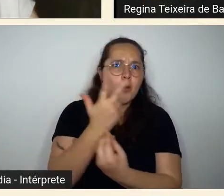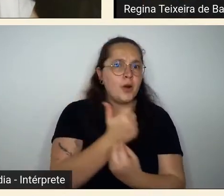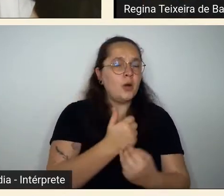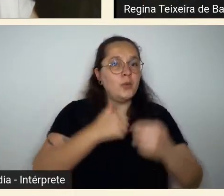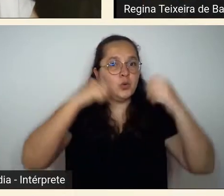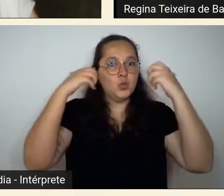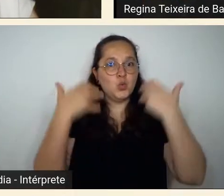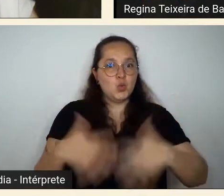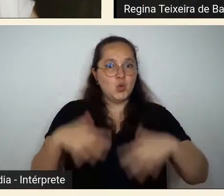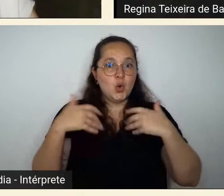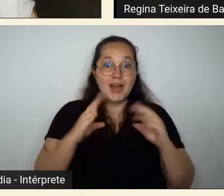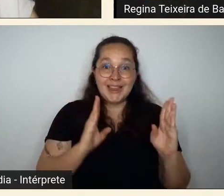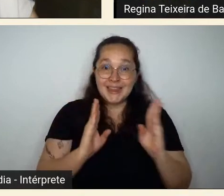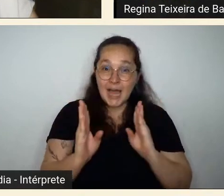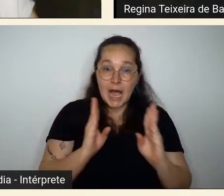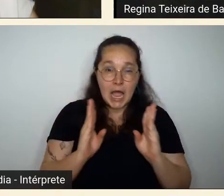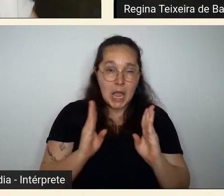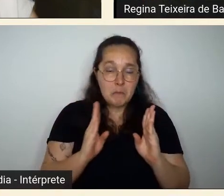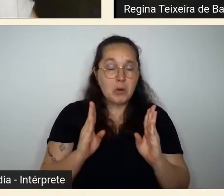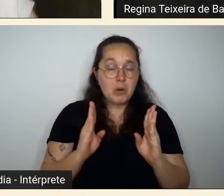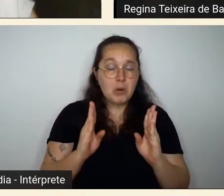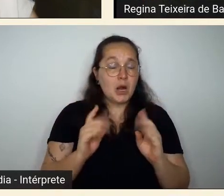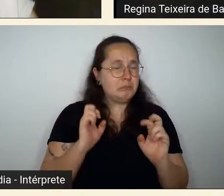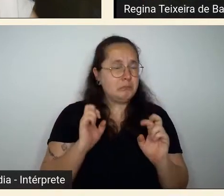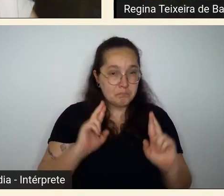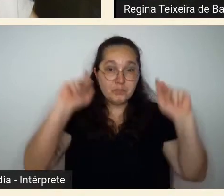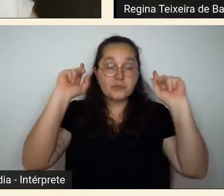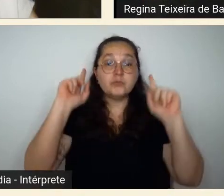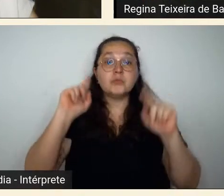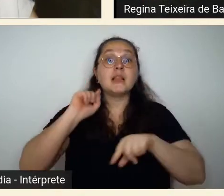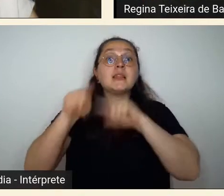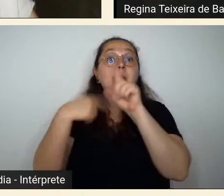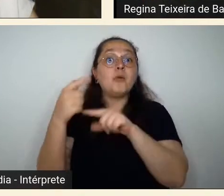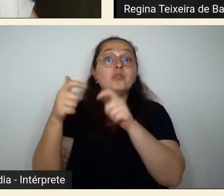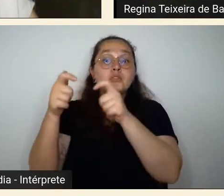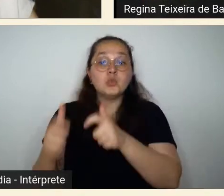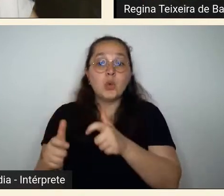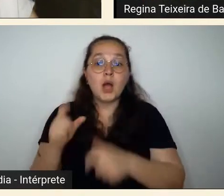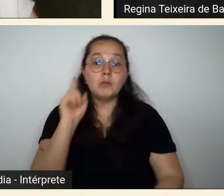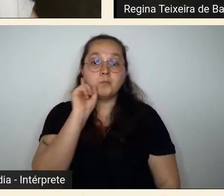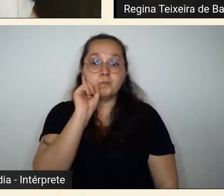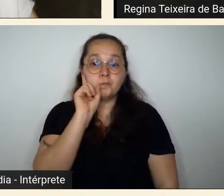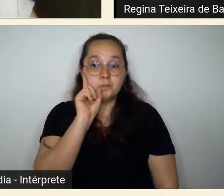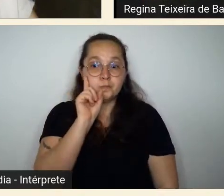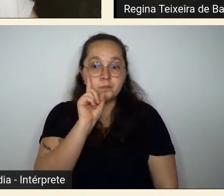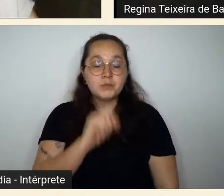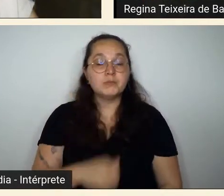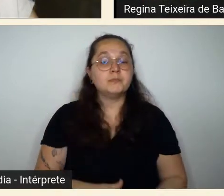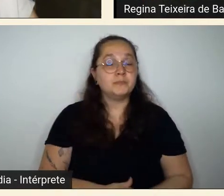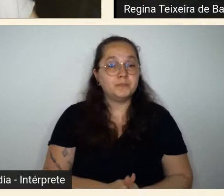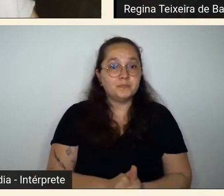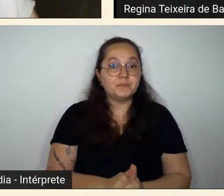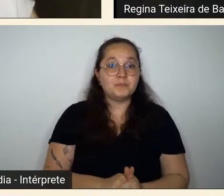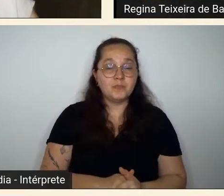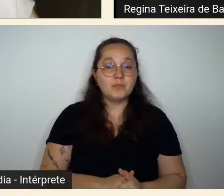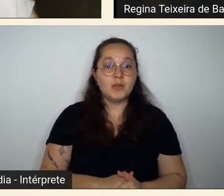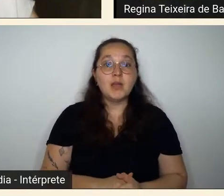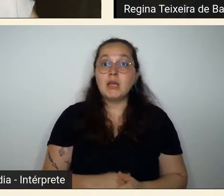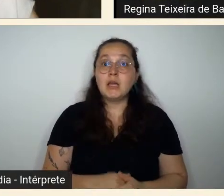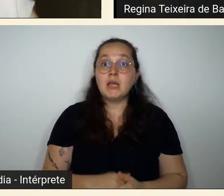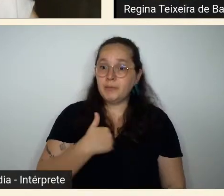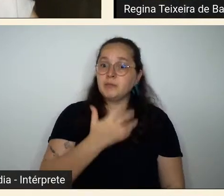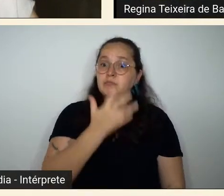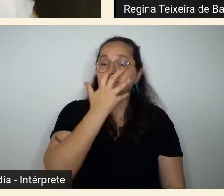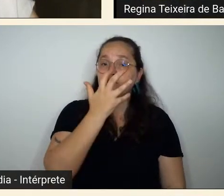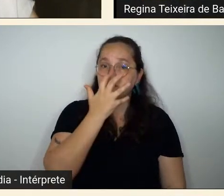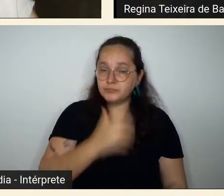seriam notáveis até nos Estados Unidos ou na própria Europa pela sua audácia e que